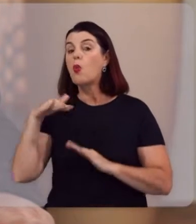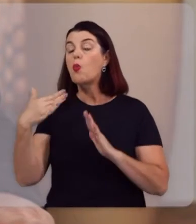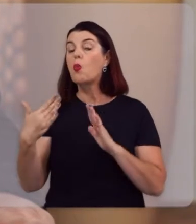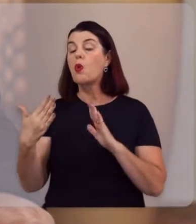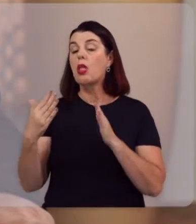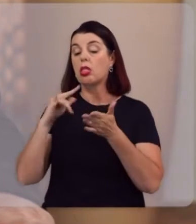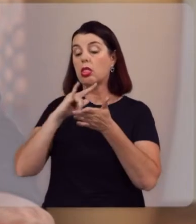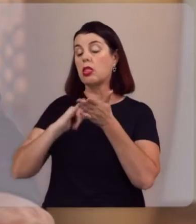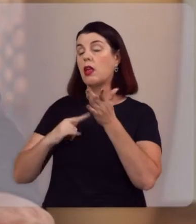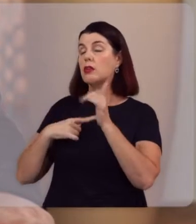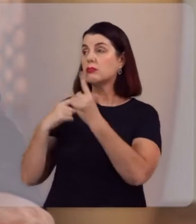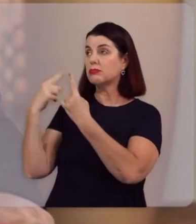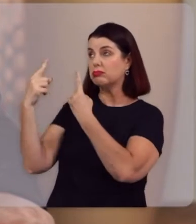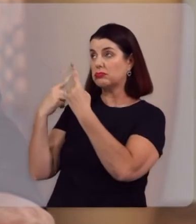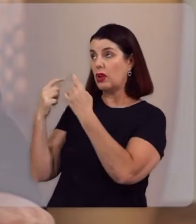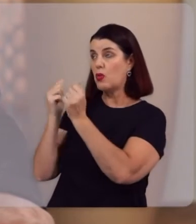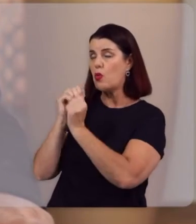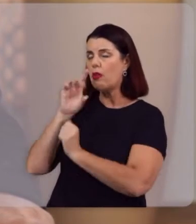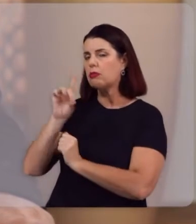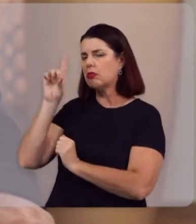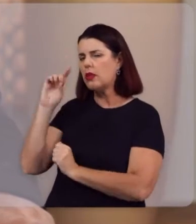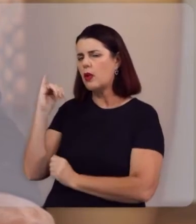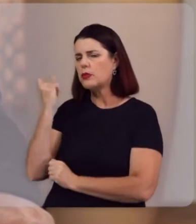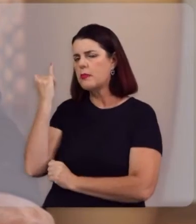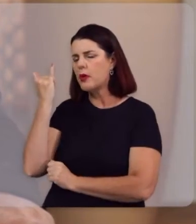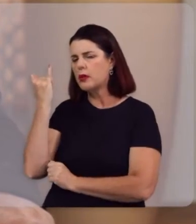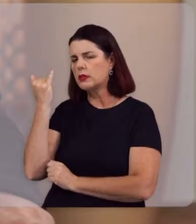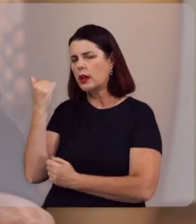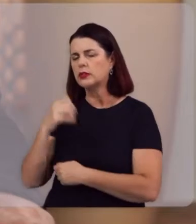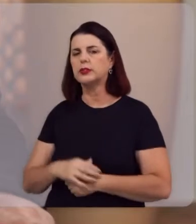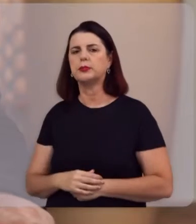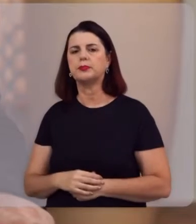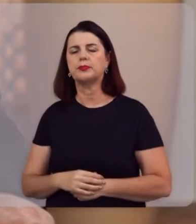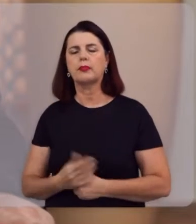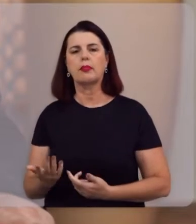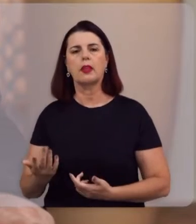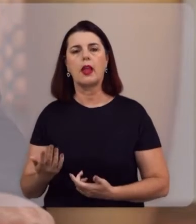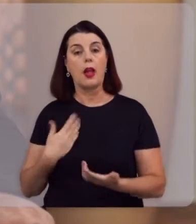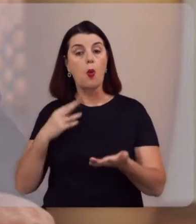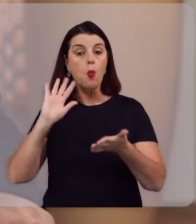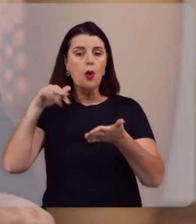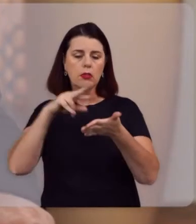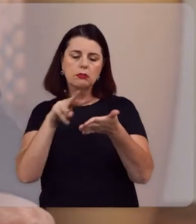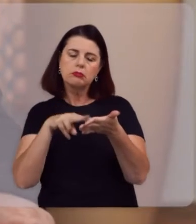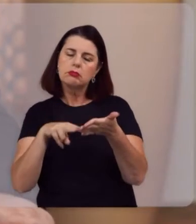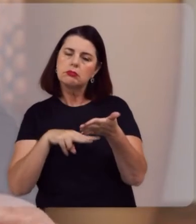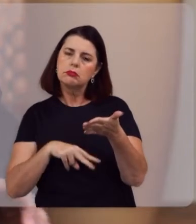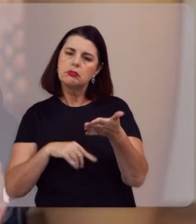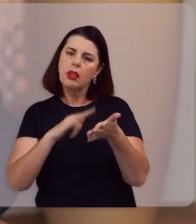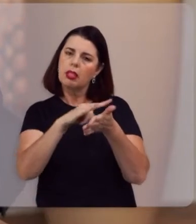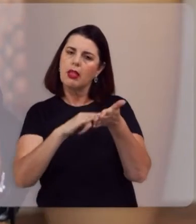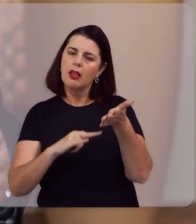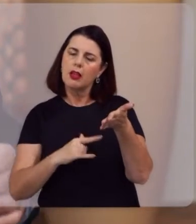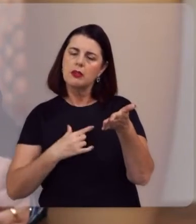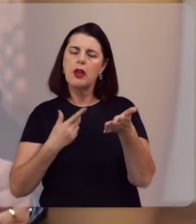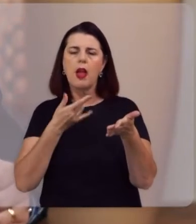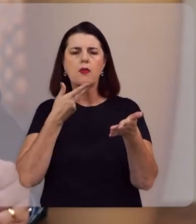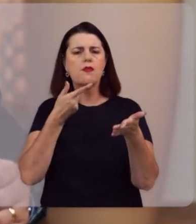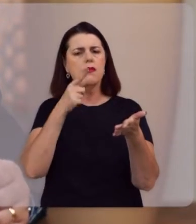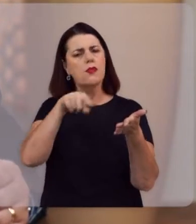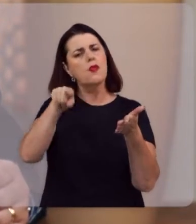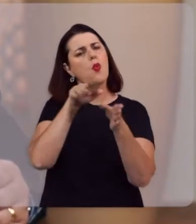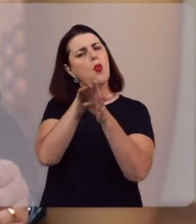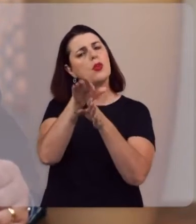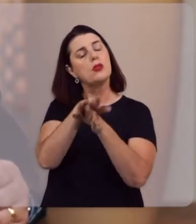leva a um relacionamento vivo e pessoal com Jesus Cristo. Então, ao ler este texto, minha recomendação